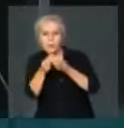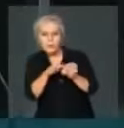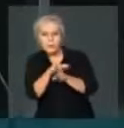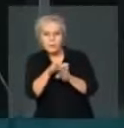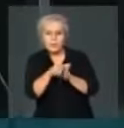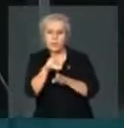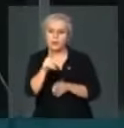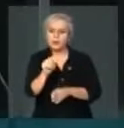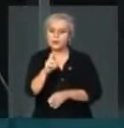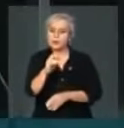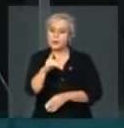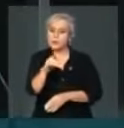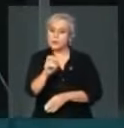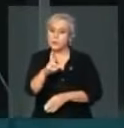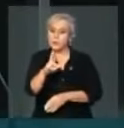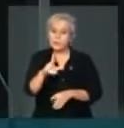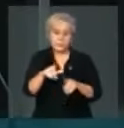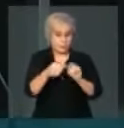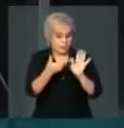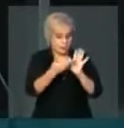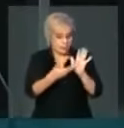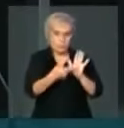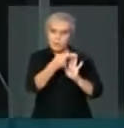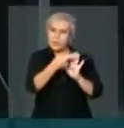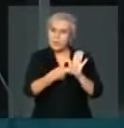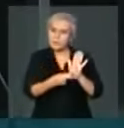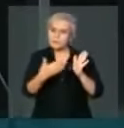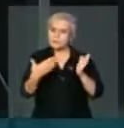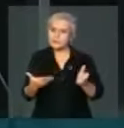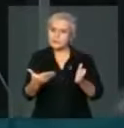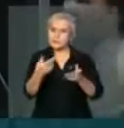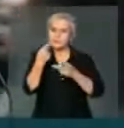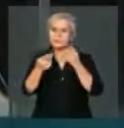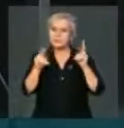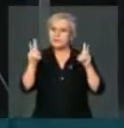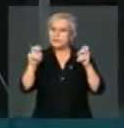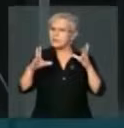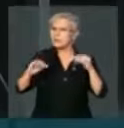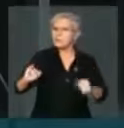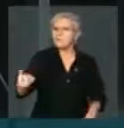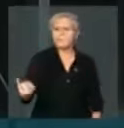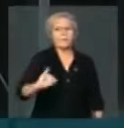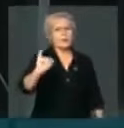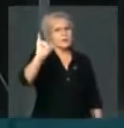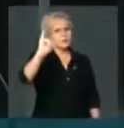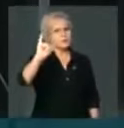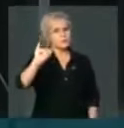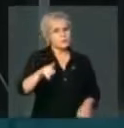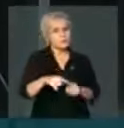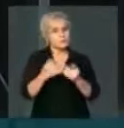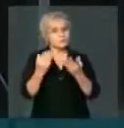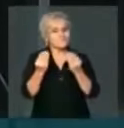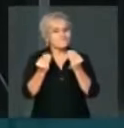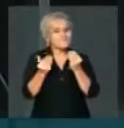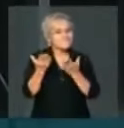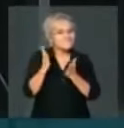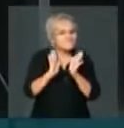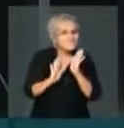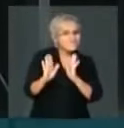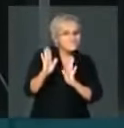E é um projeto que trata de um tema importante, mas muito melindroso.